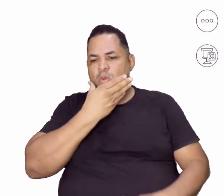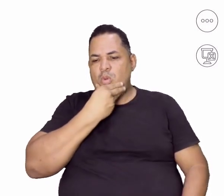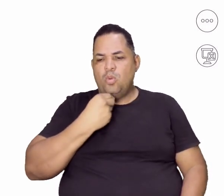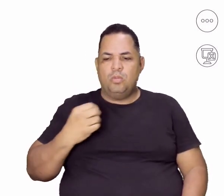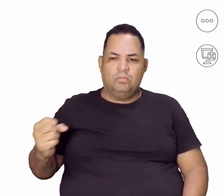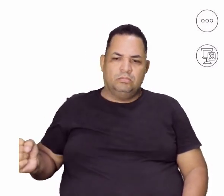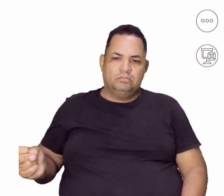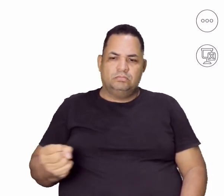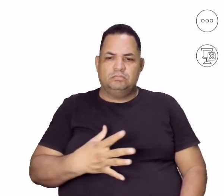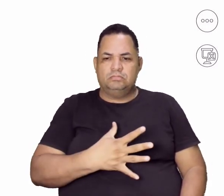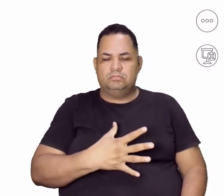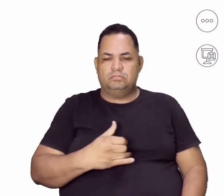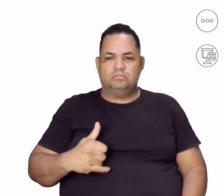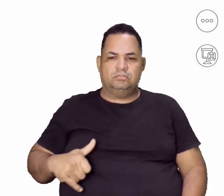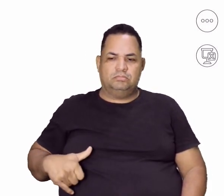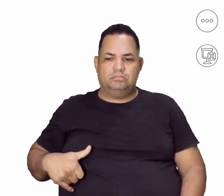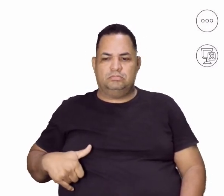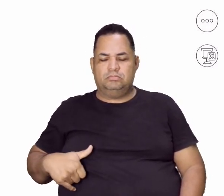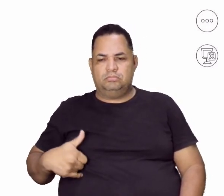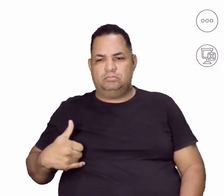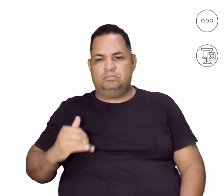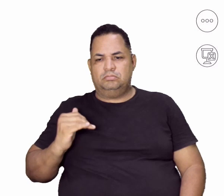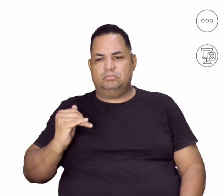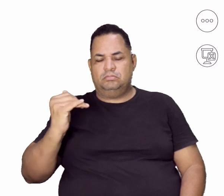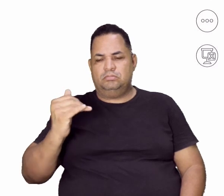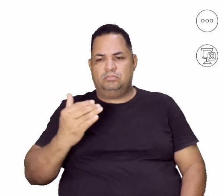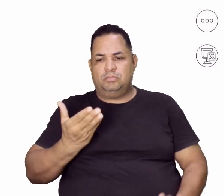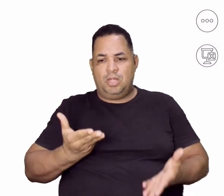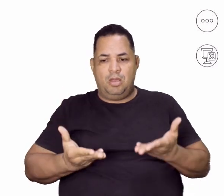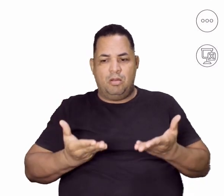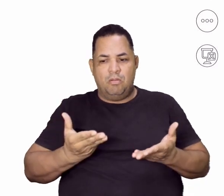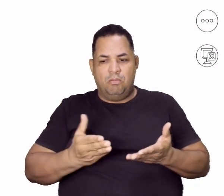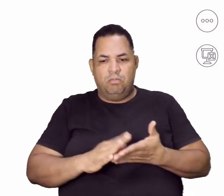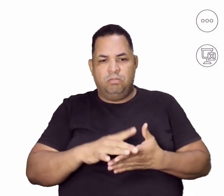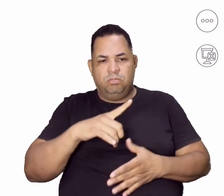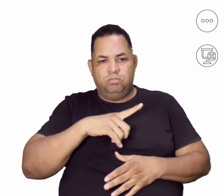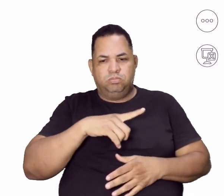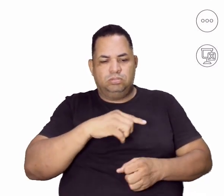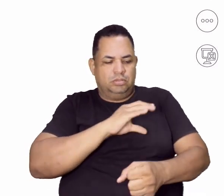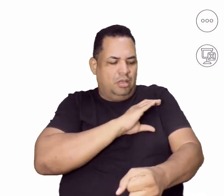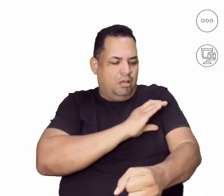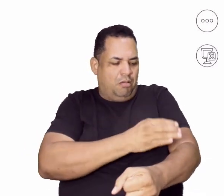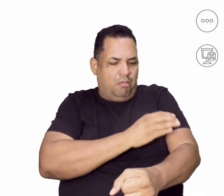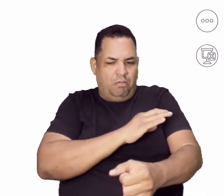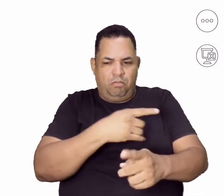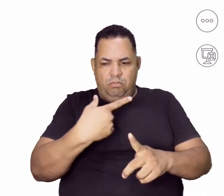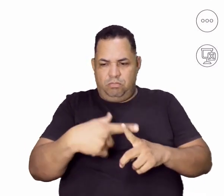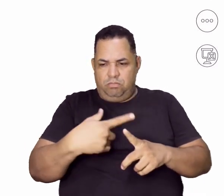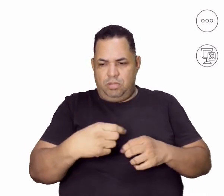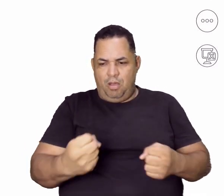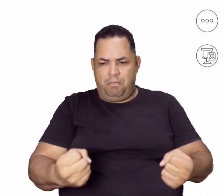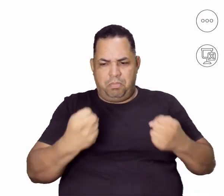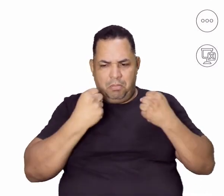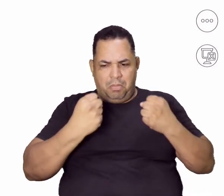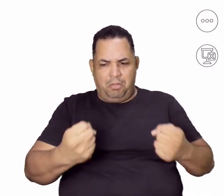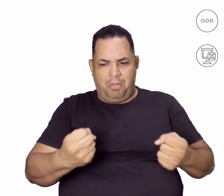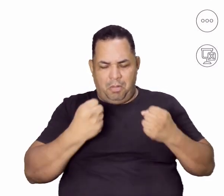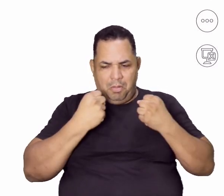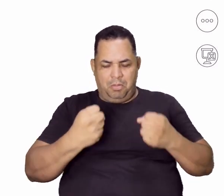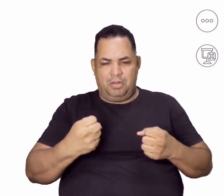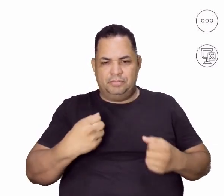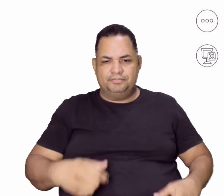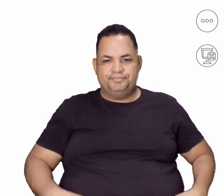adolescentes, com pouco mais de idade, com pouco mais de peso. E esse peso advém aí de músculos, tá?